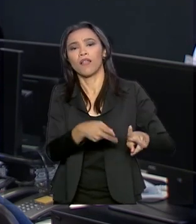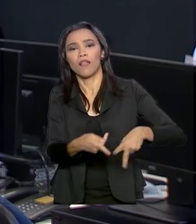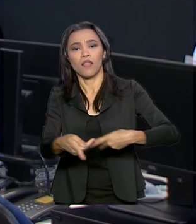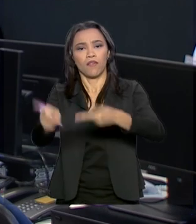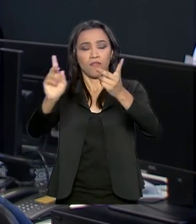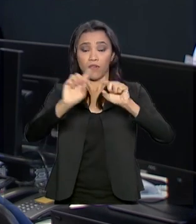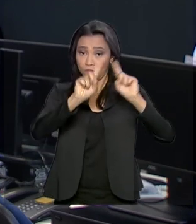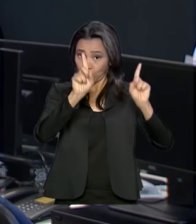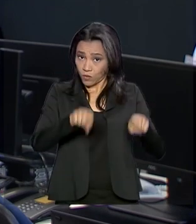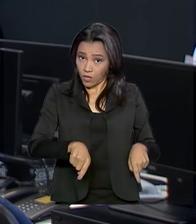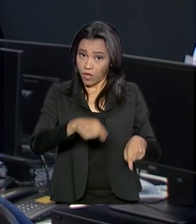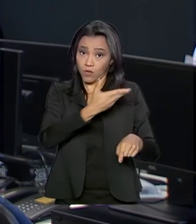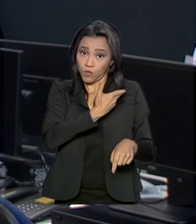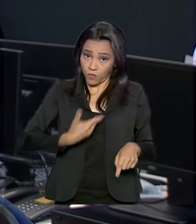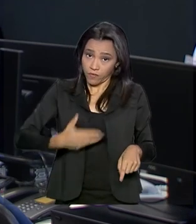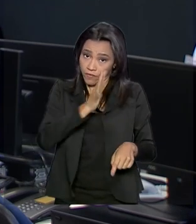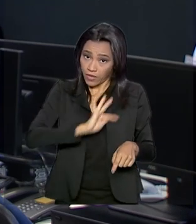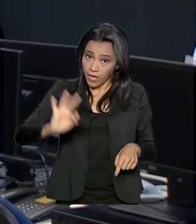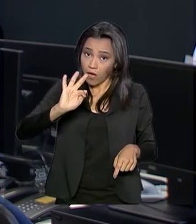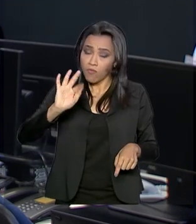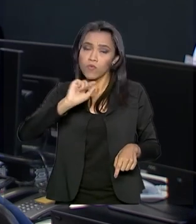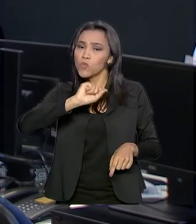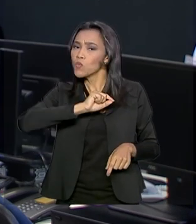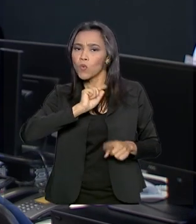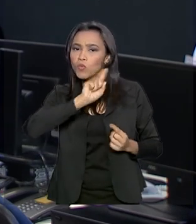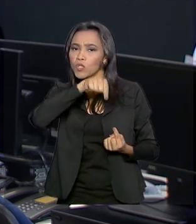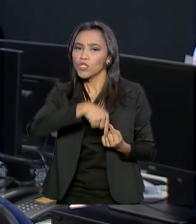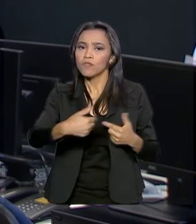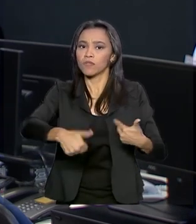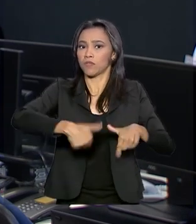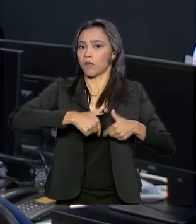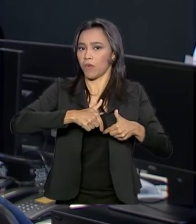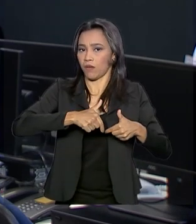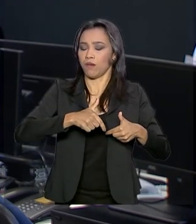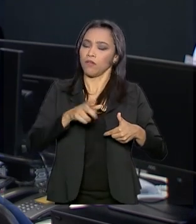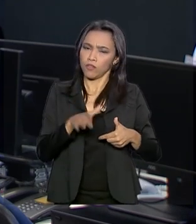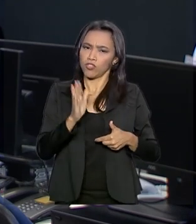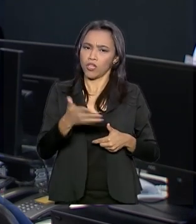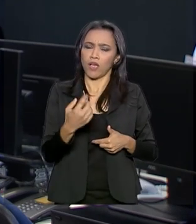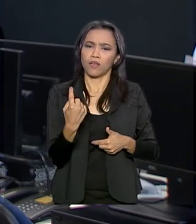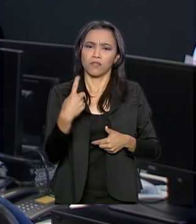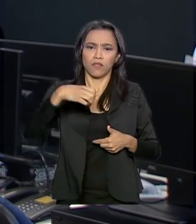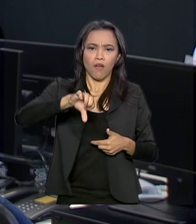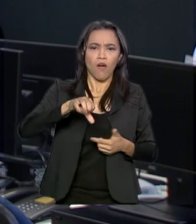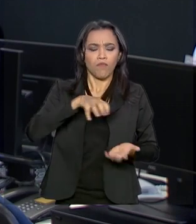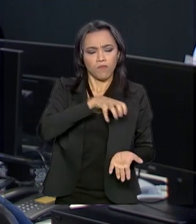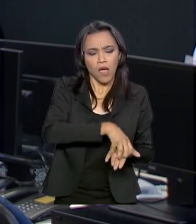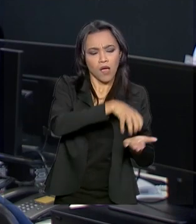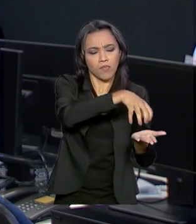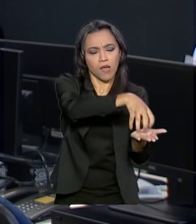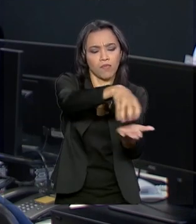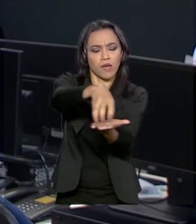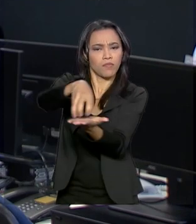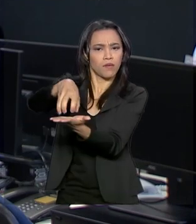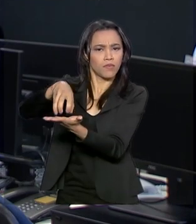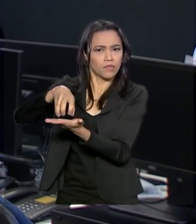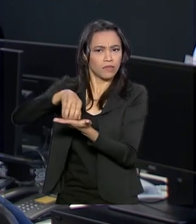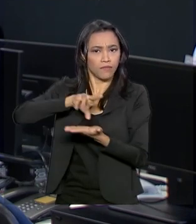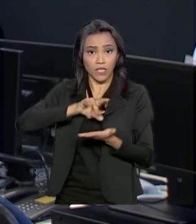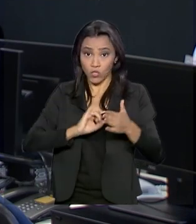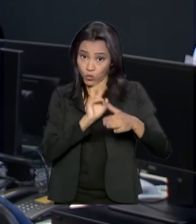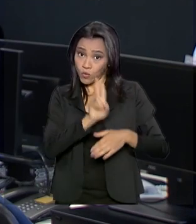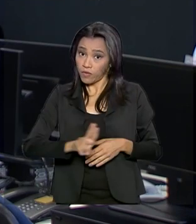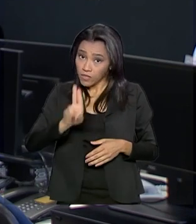em deslocamentos a trabalho. Dezenove instituições públicas no Estado, tais como agências reguladoras, institutos e